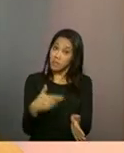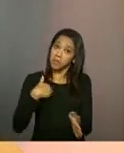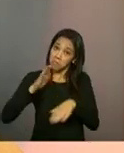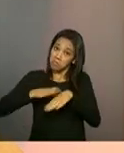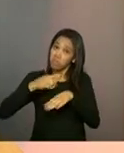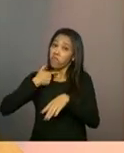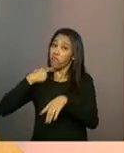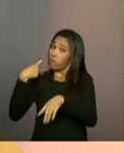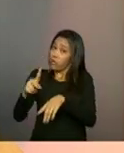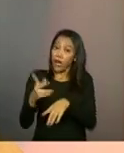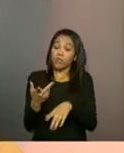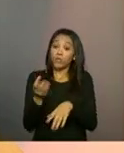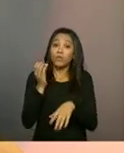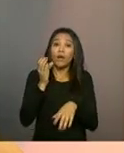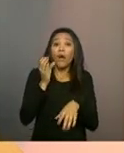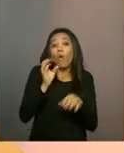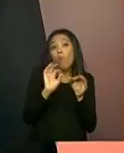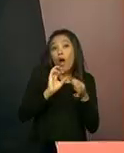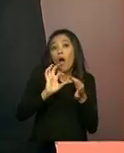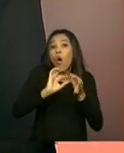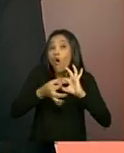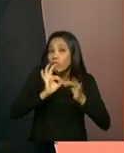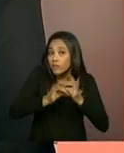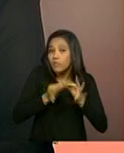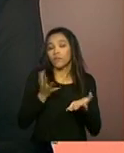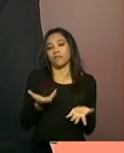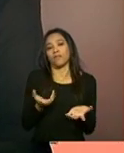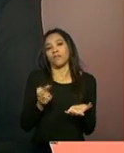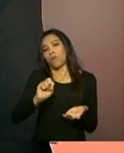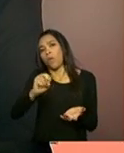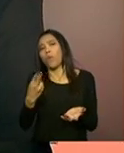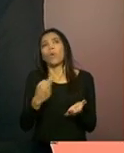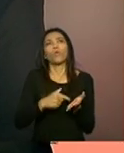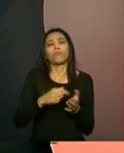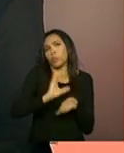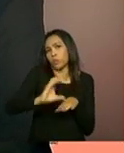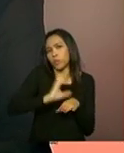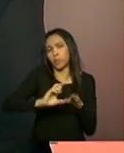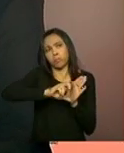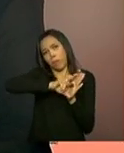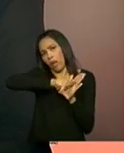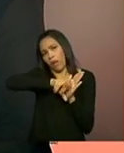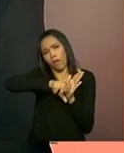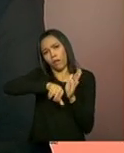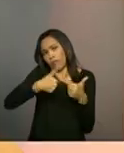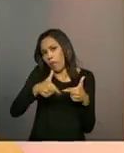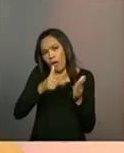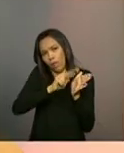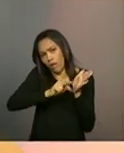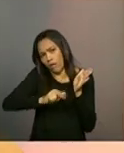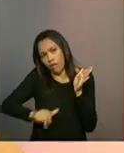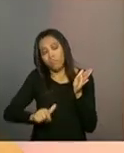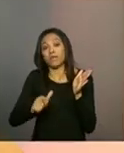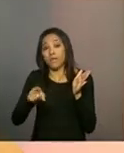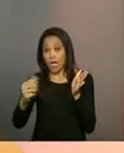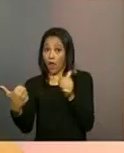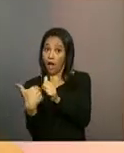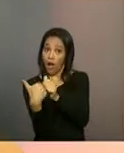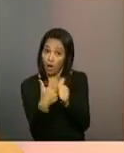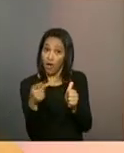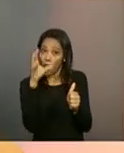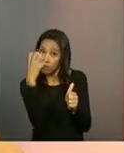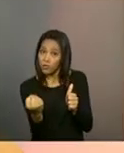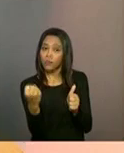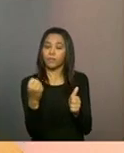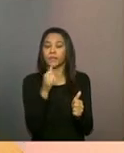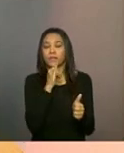por exemplo, de uma oficina com família, né? Ou de alguma dessas outras ações, ações coletivas, né? E aí, esse processo é um processo.